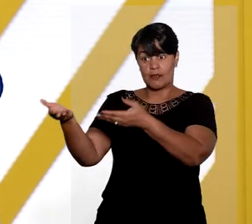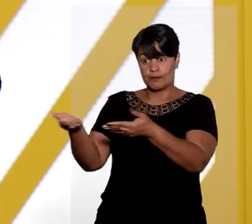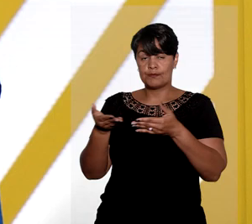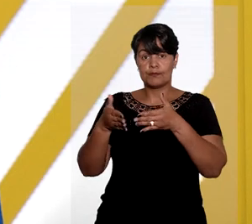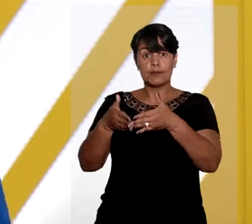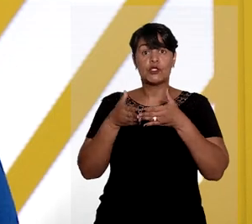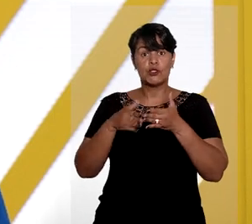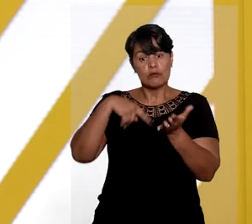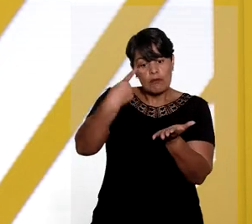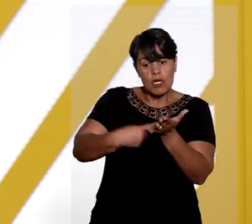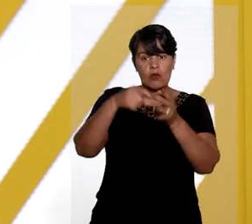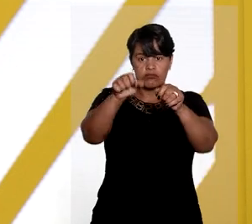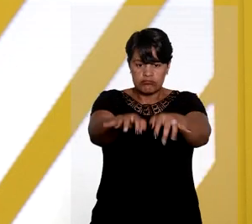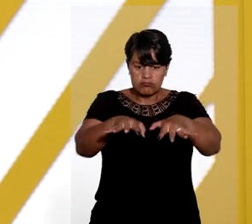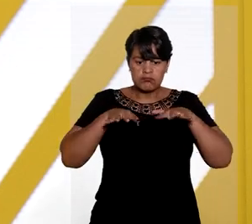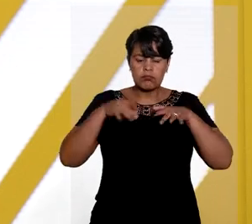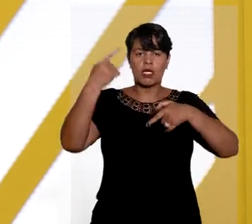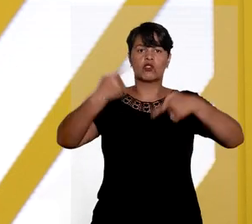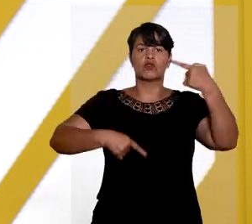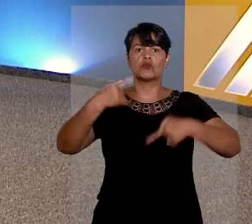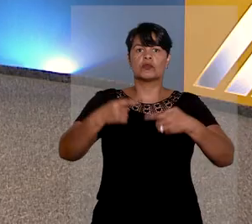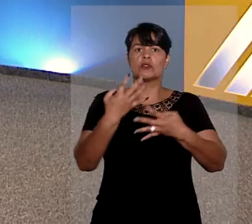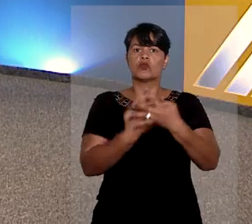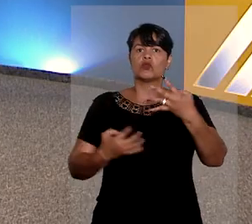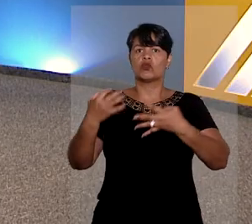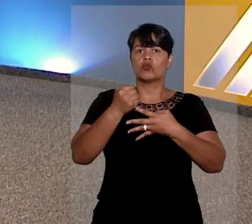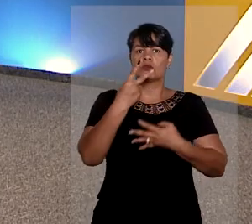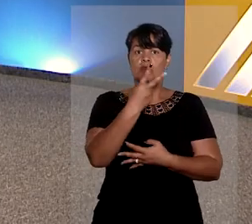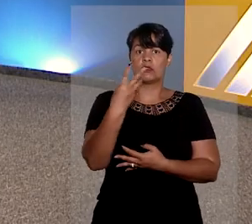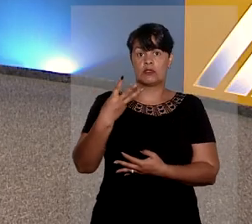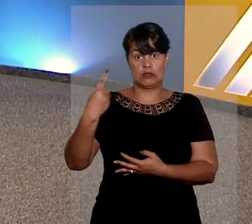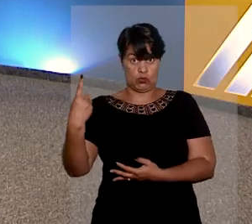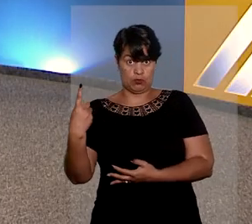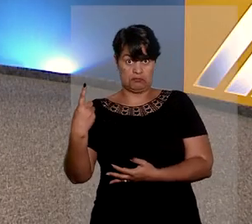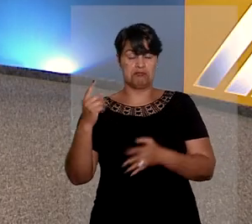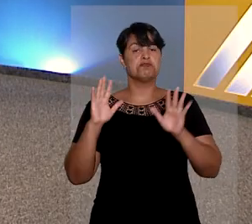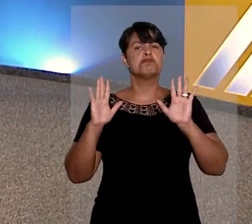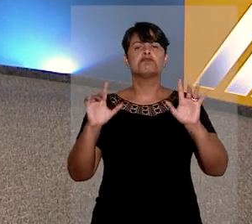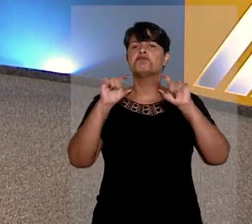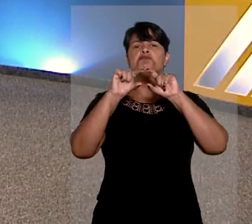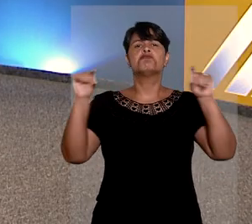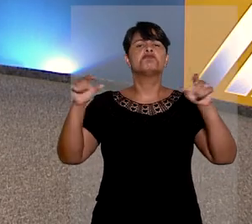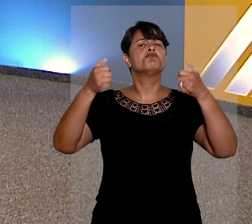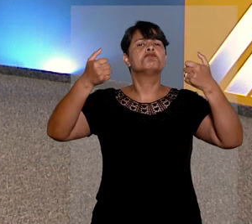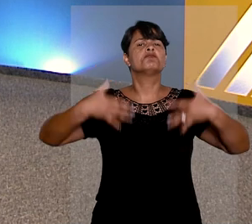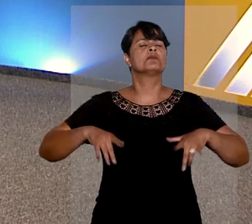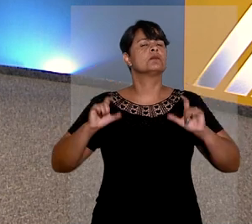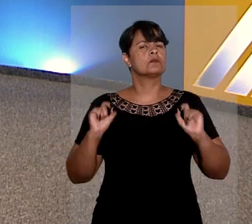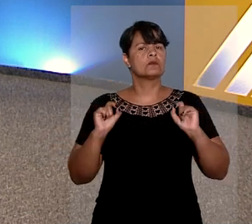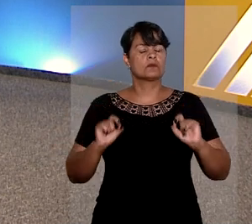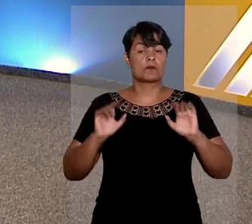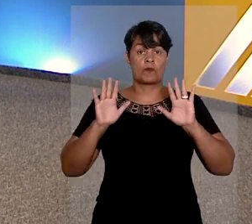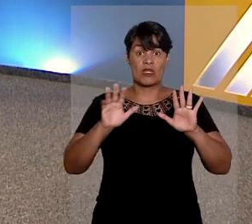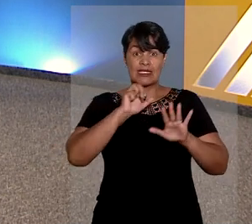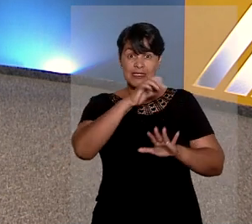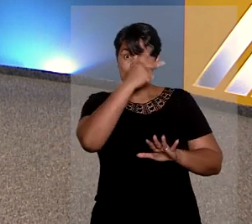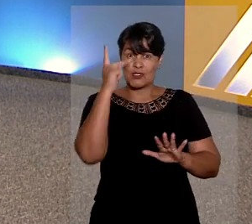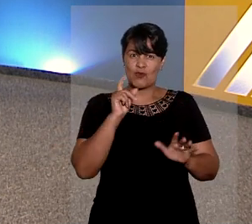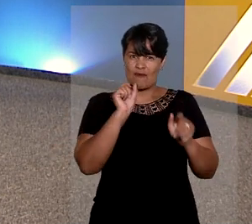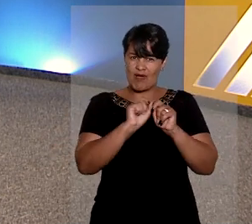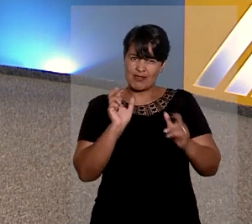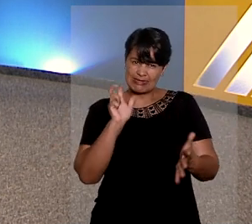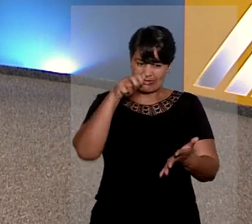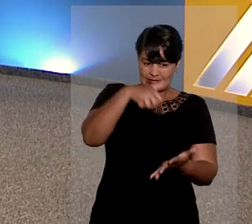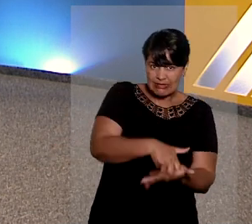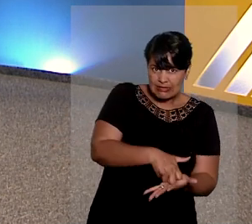231 do STJ. O enunciado diz que a incidência da circunstância atenuante não pode